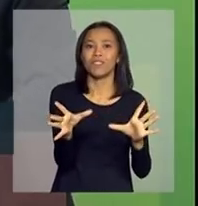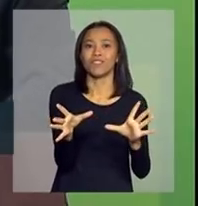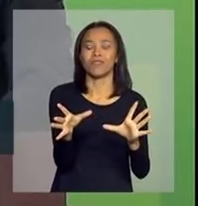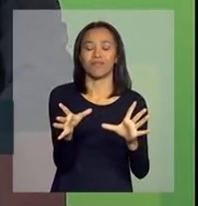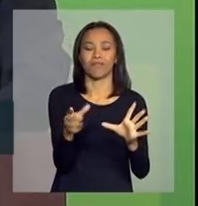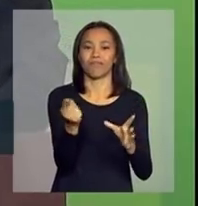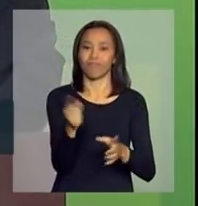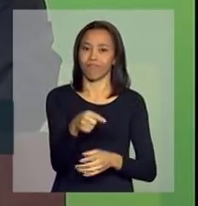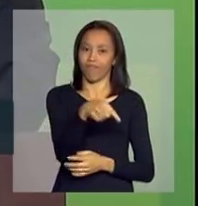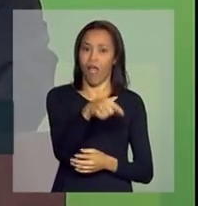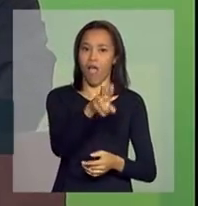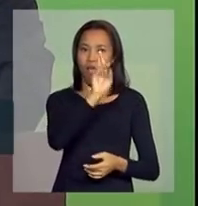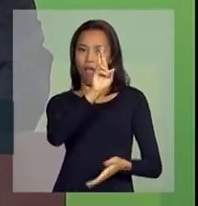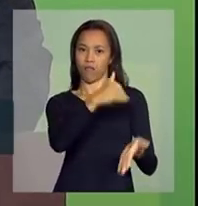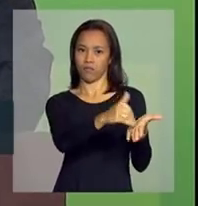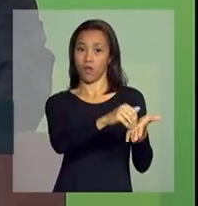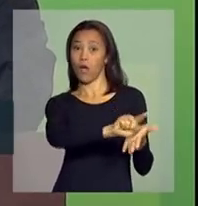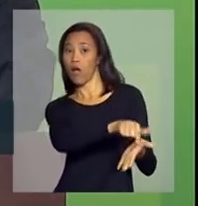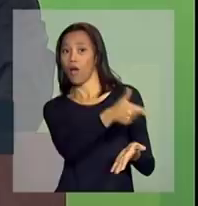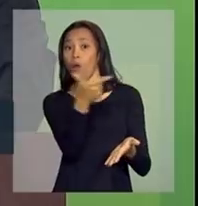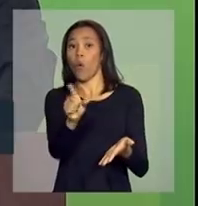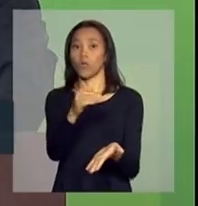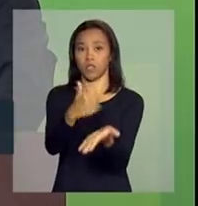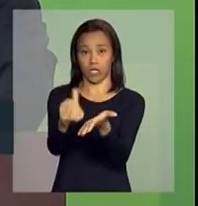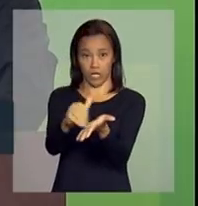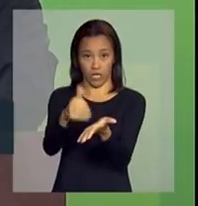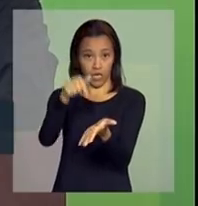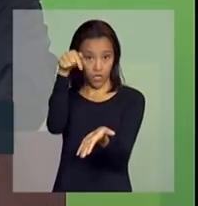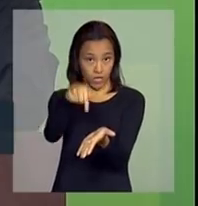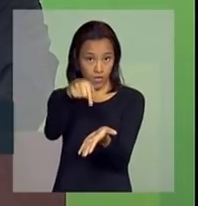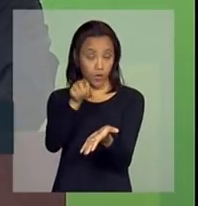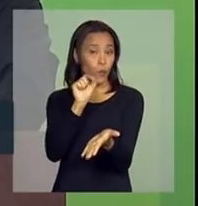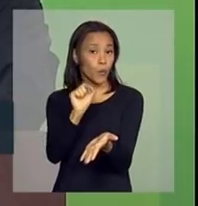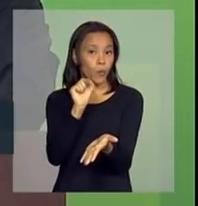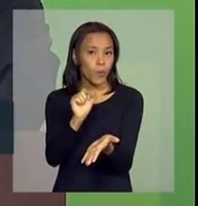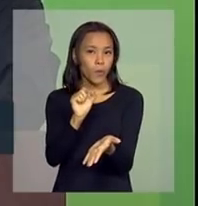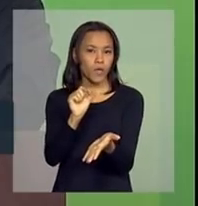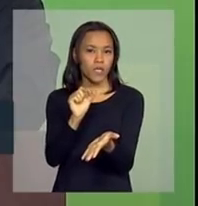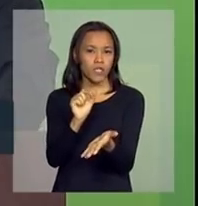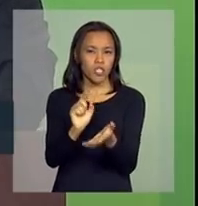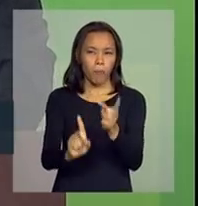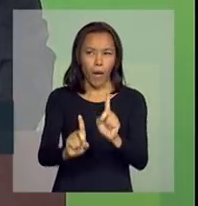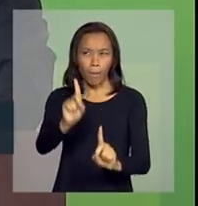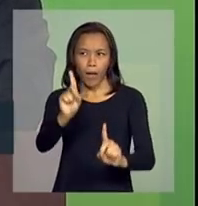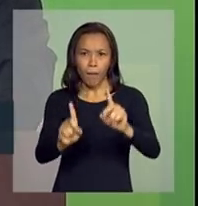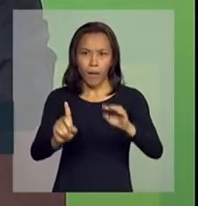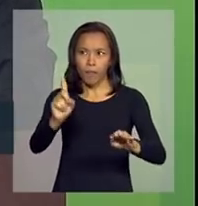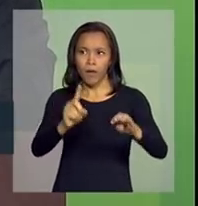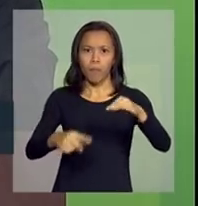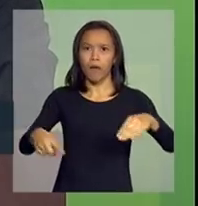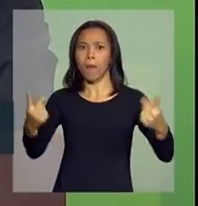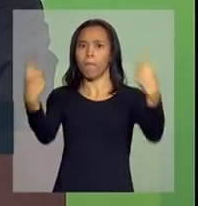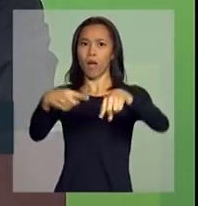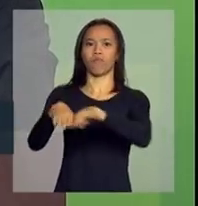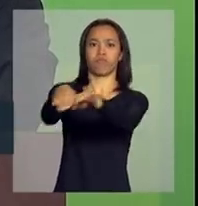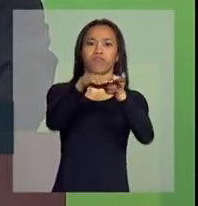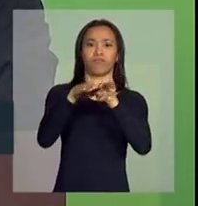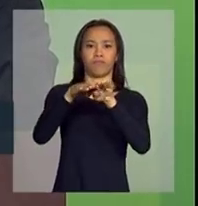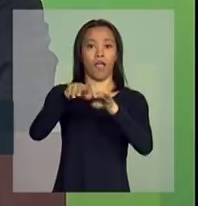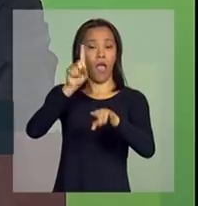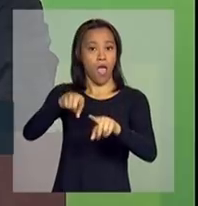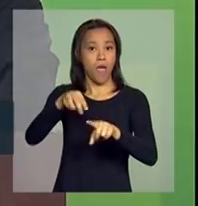livre. A outra, a secretaria de competitividade, missão,